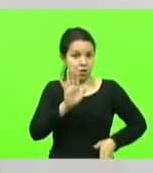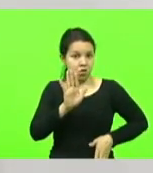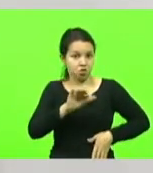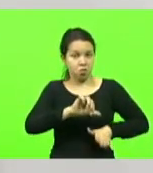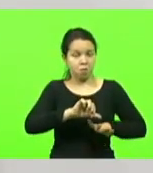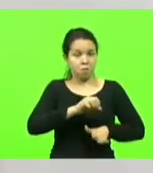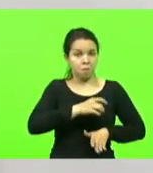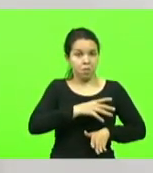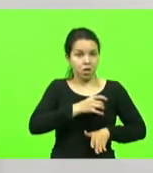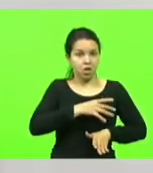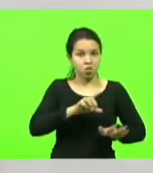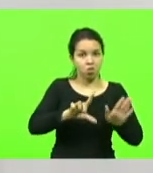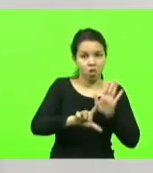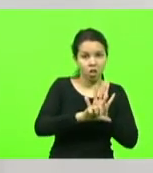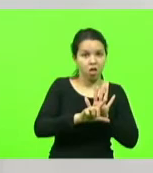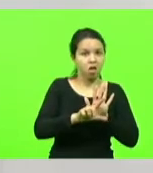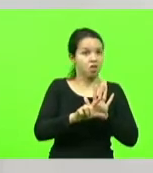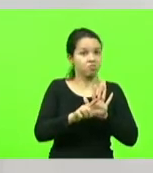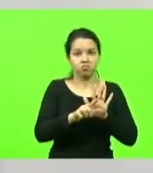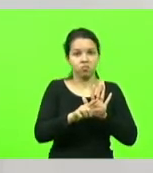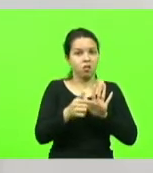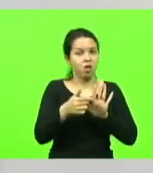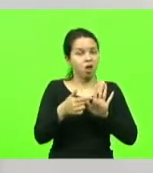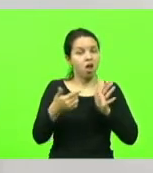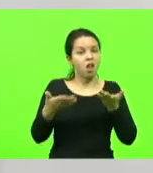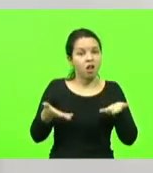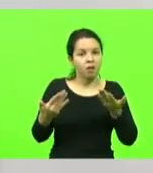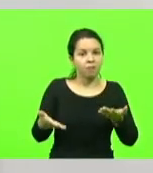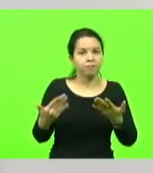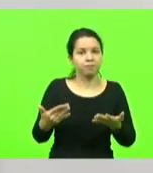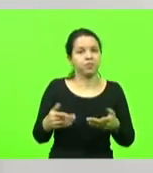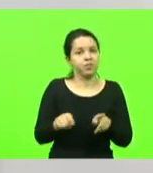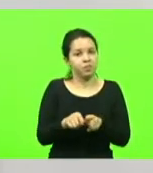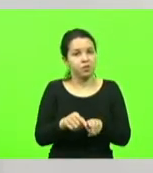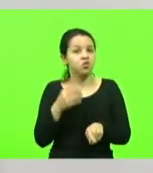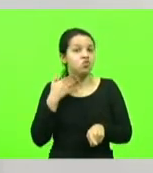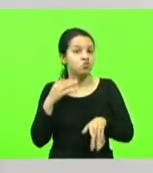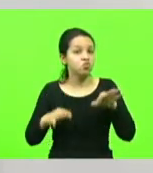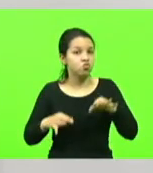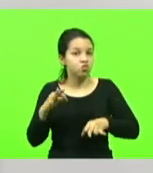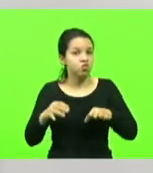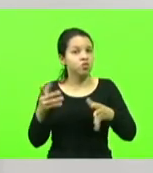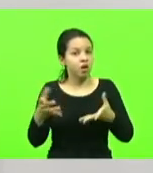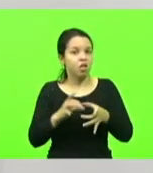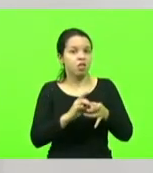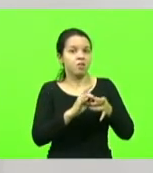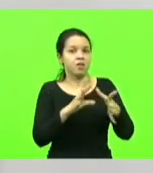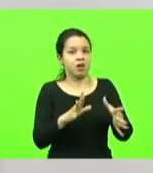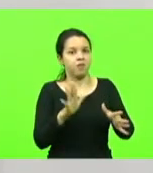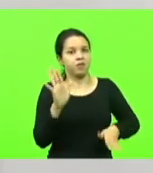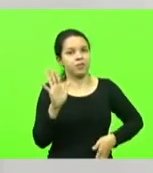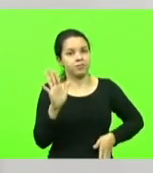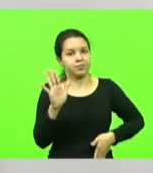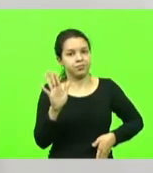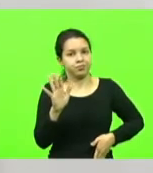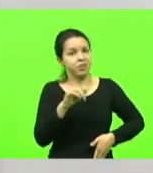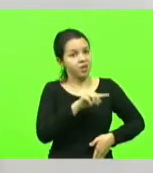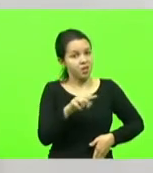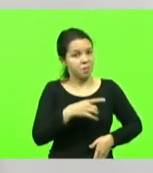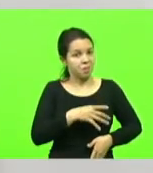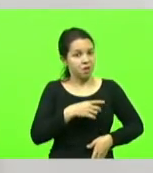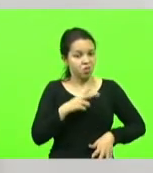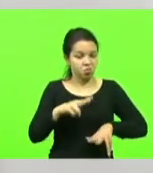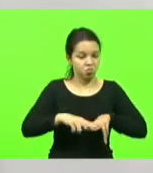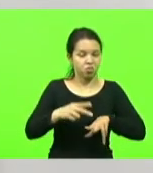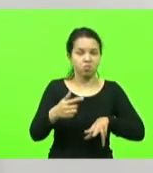sacanagem querendo liberar vagabundo. O vagabundo não tem medo da cadeia, que come, dorme,